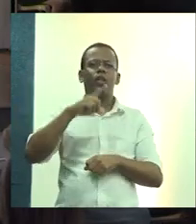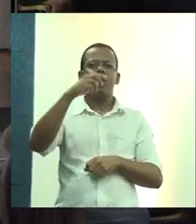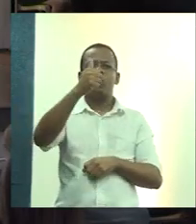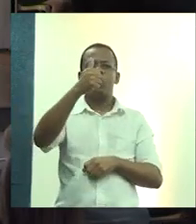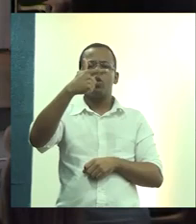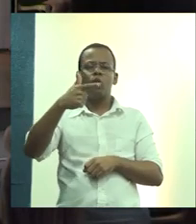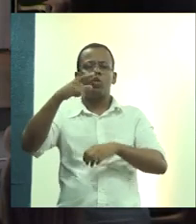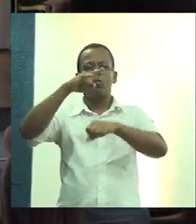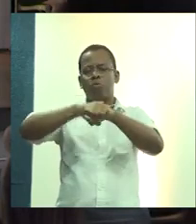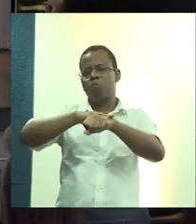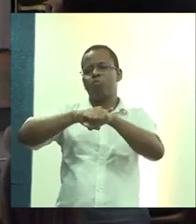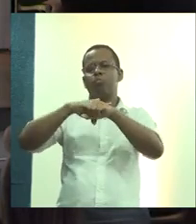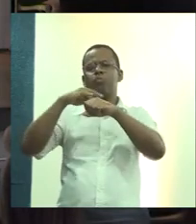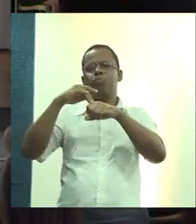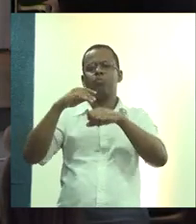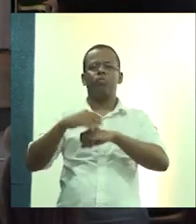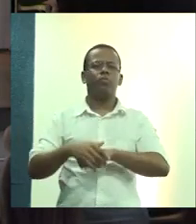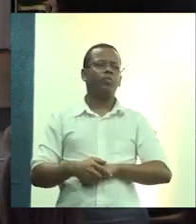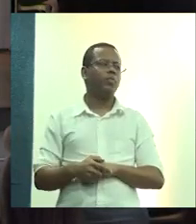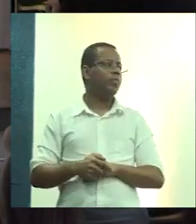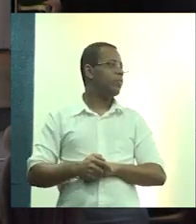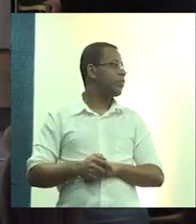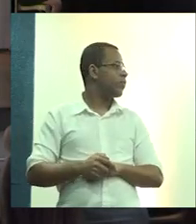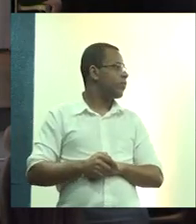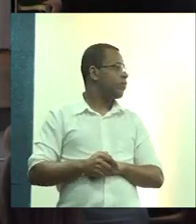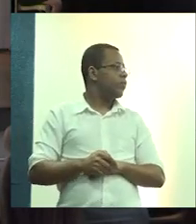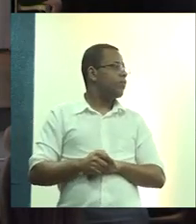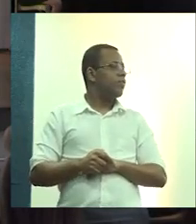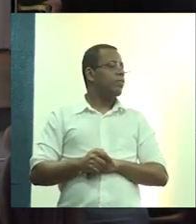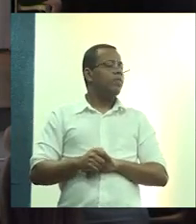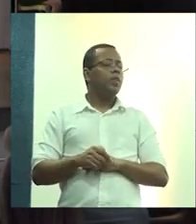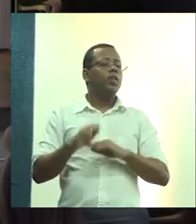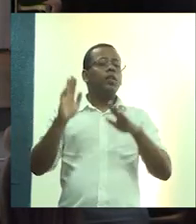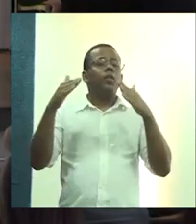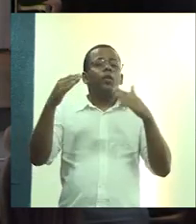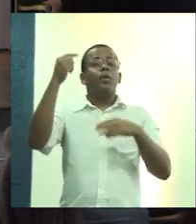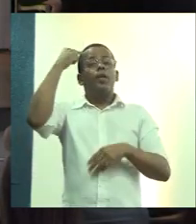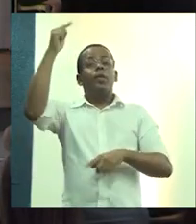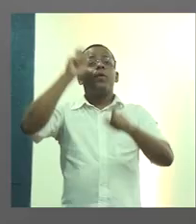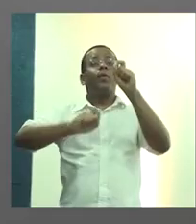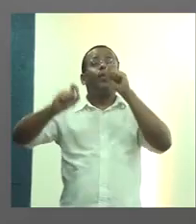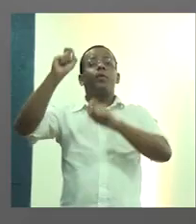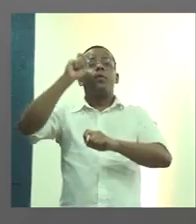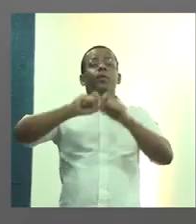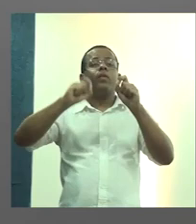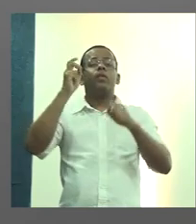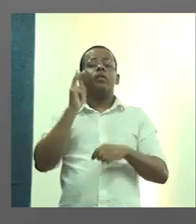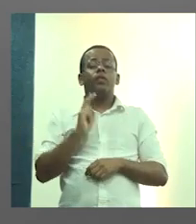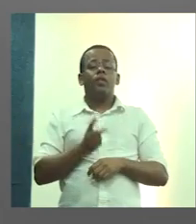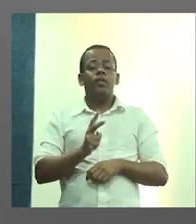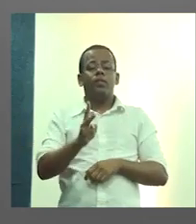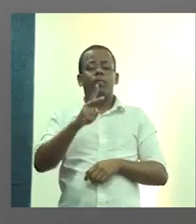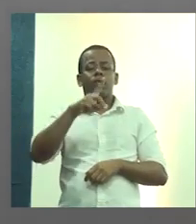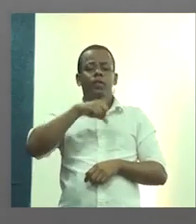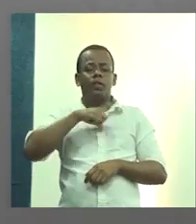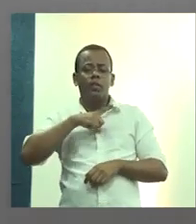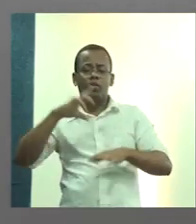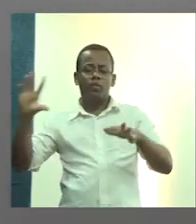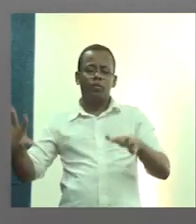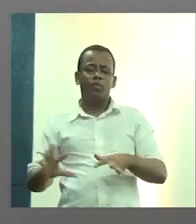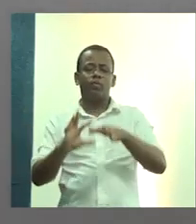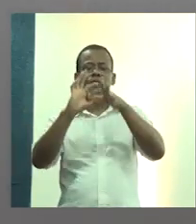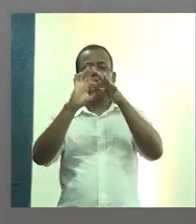Sandra? Mais ou menos isso. Então, a ideia sempre é de se fazer lotes, enfim,